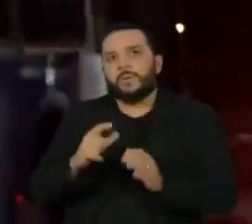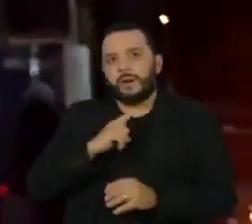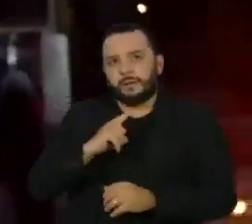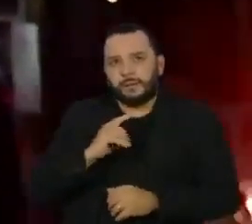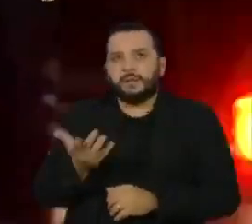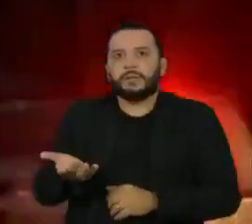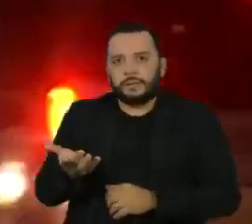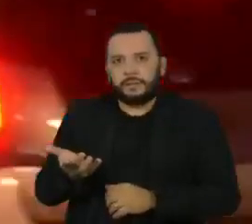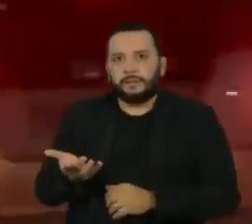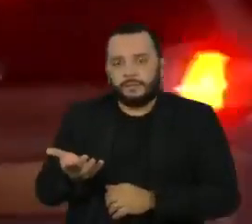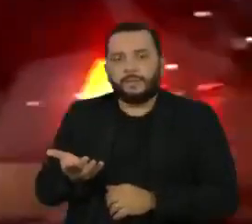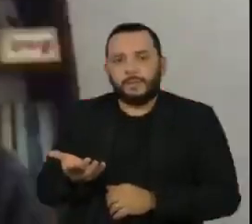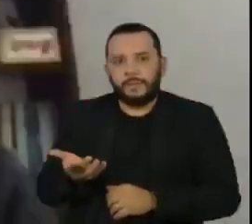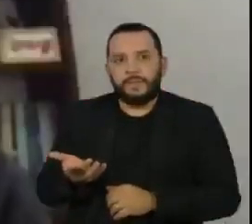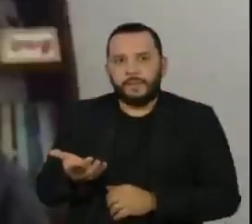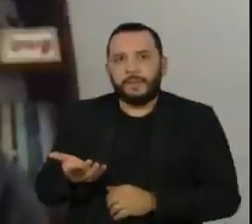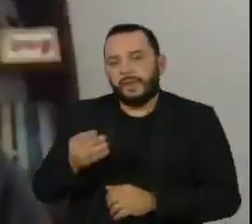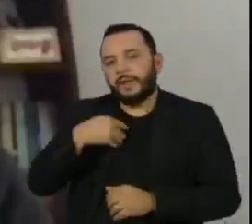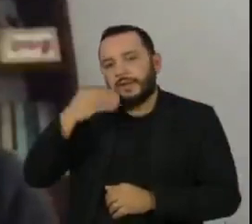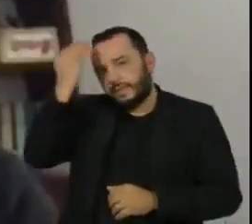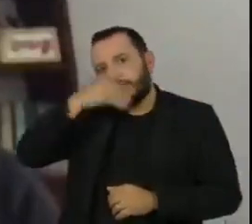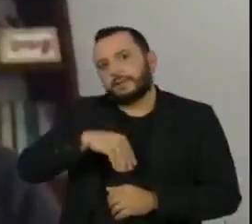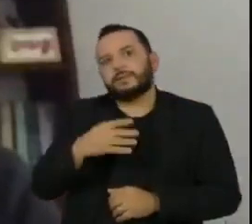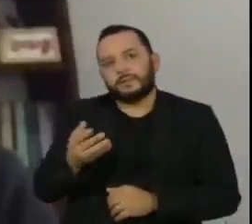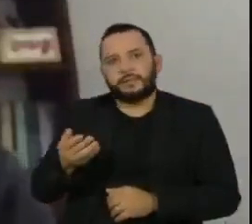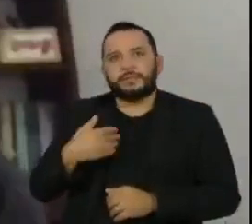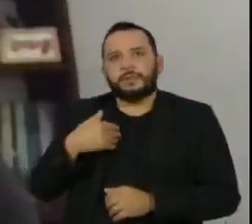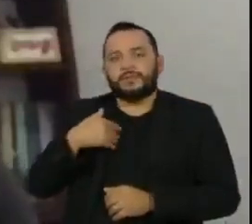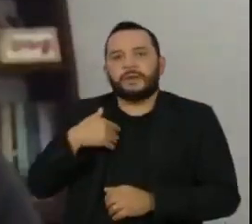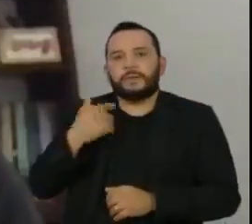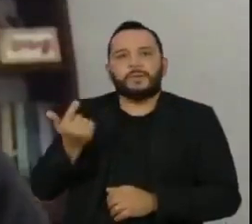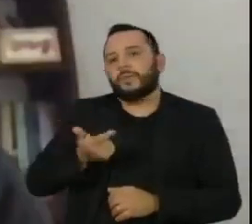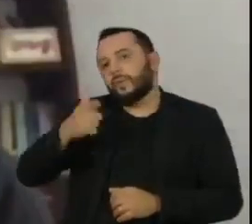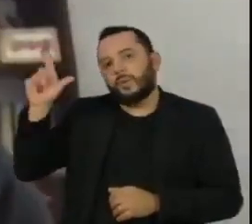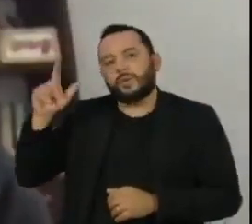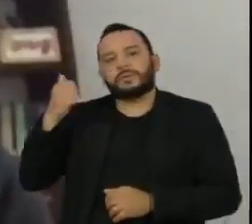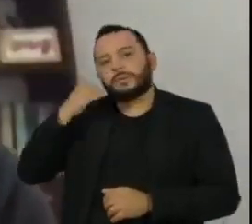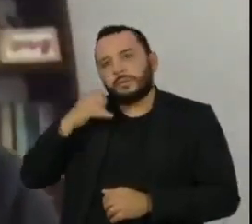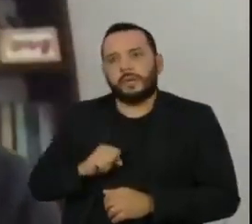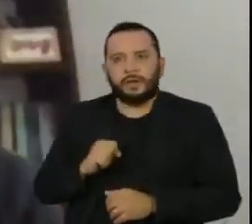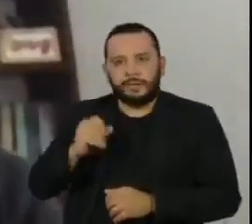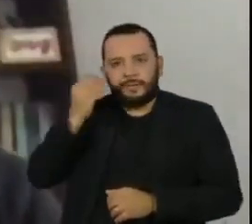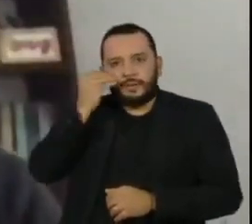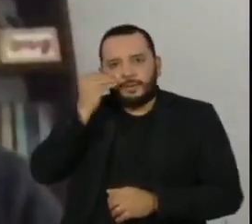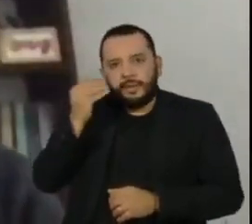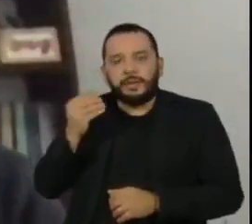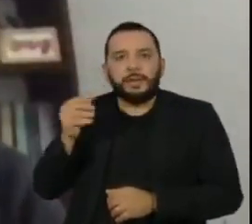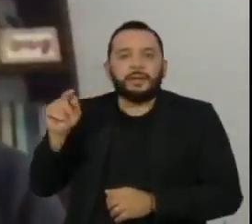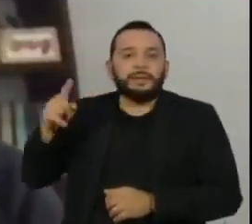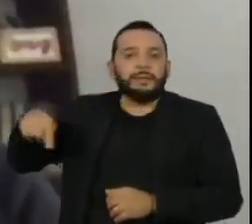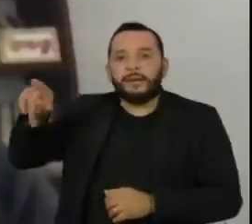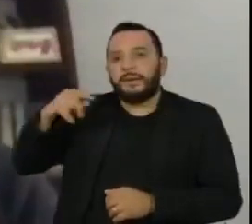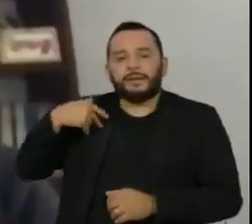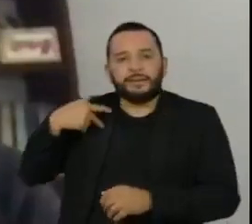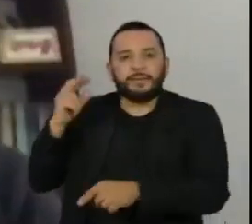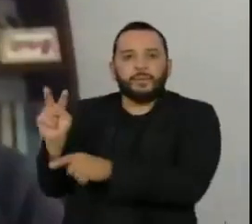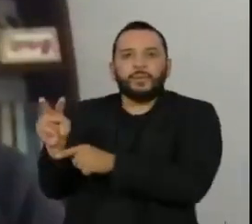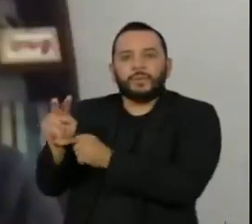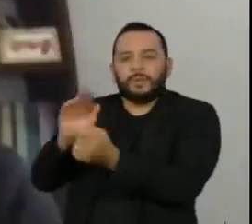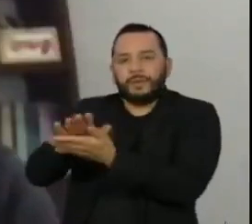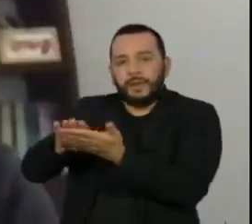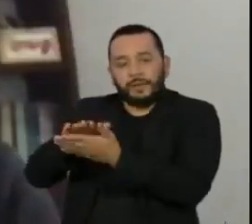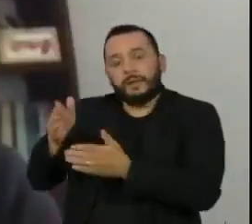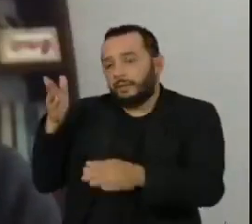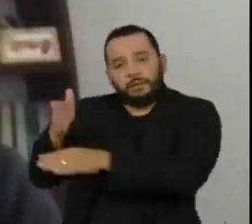e faz com que ele desista, essencialmente, ou vá para um próximo chip, um próximo aparelho, em que as pessoas não tomaram as